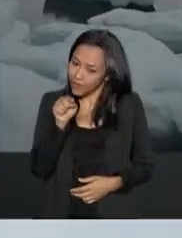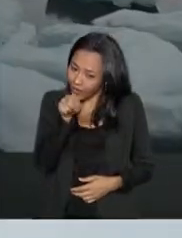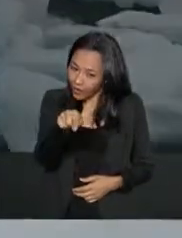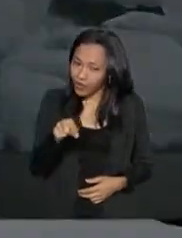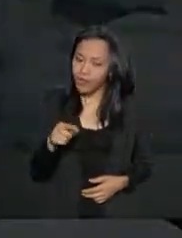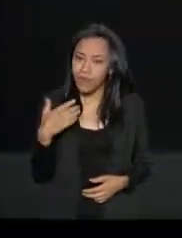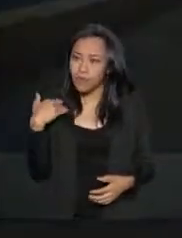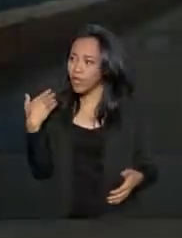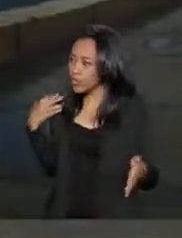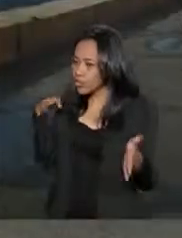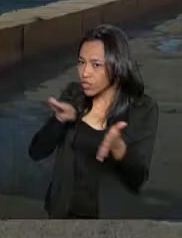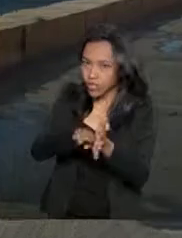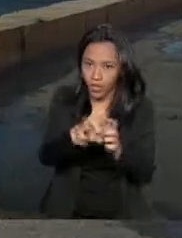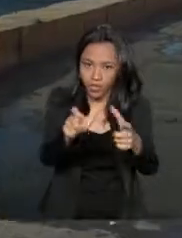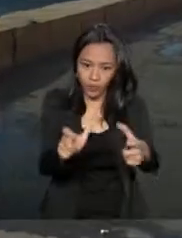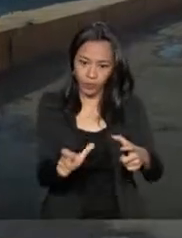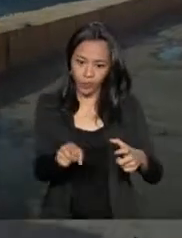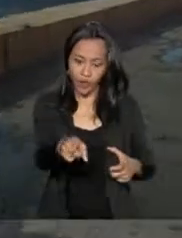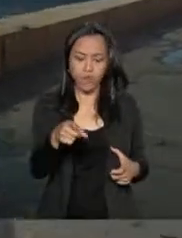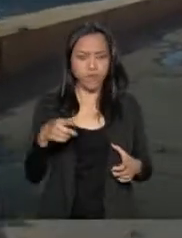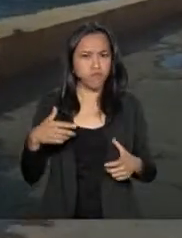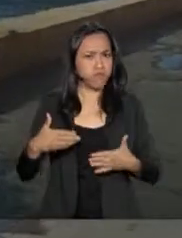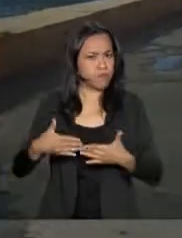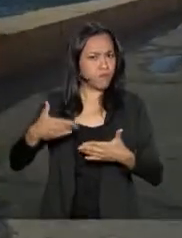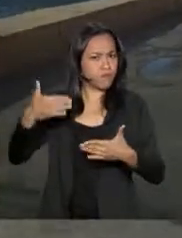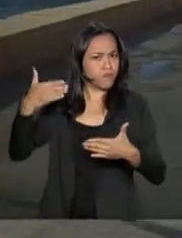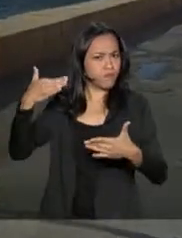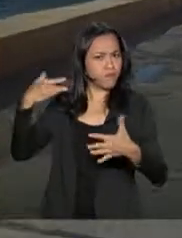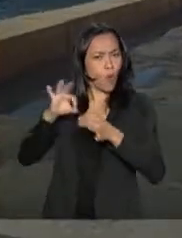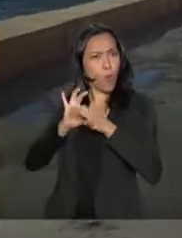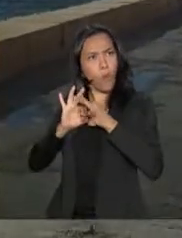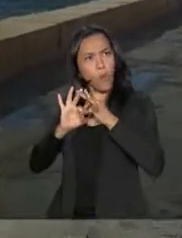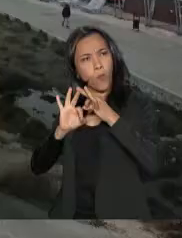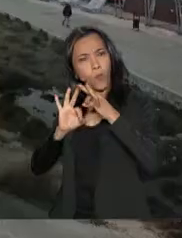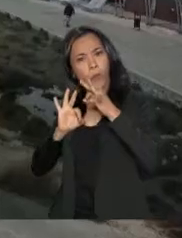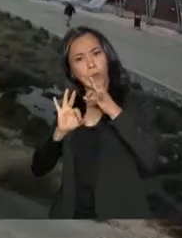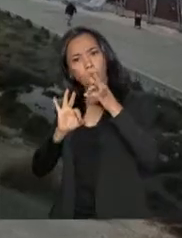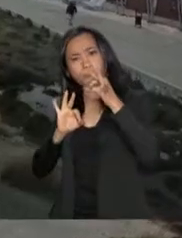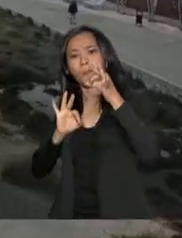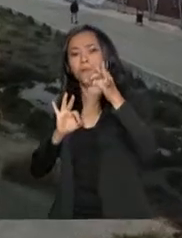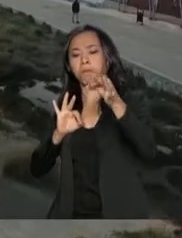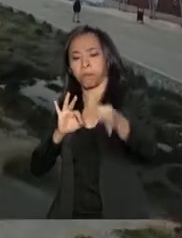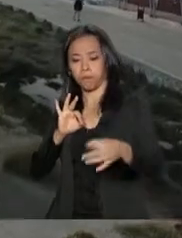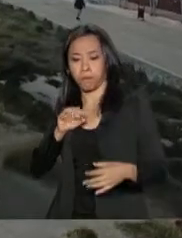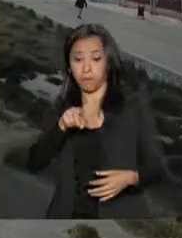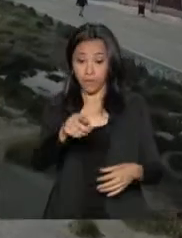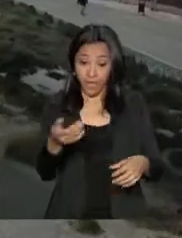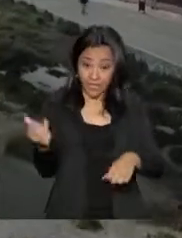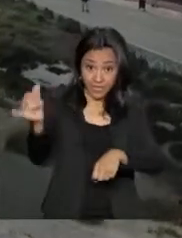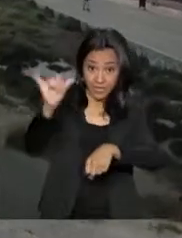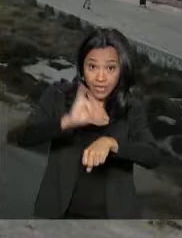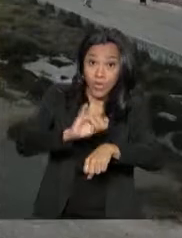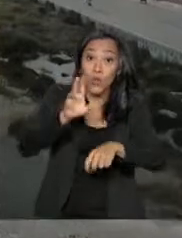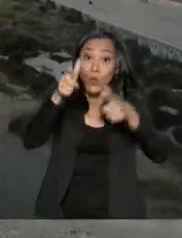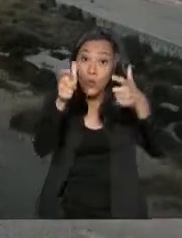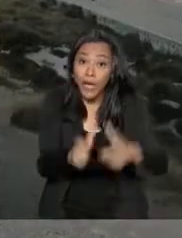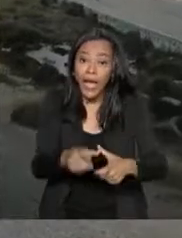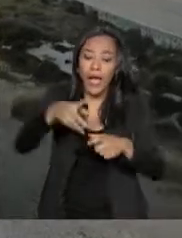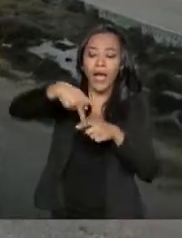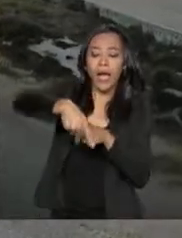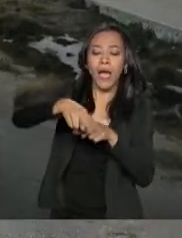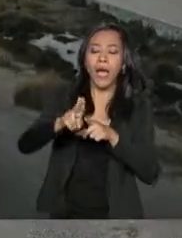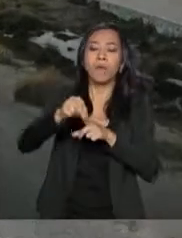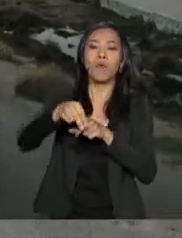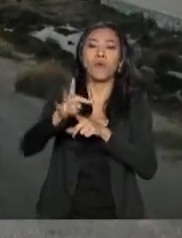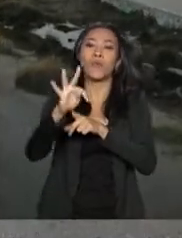chegar até aqui, essa viagem começou a muitos quilômetros de distância. A cidade de Punta Arenas fica no extremo sul